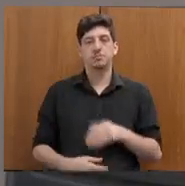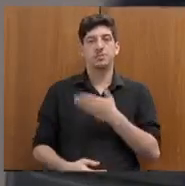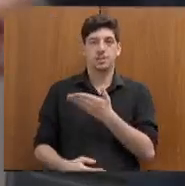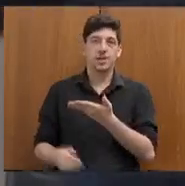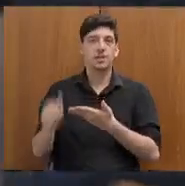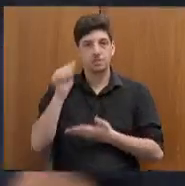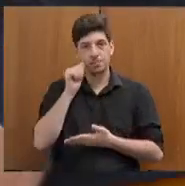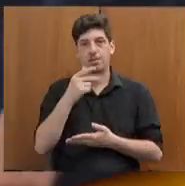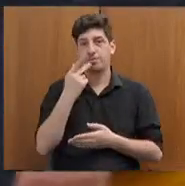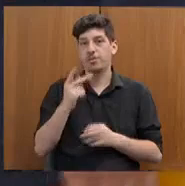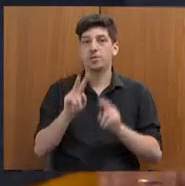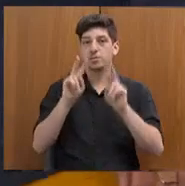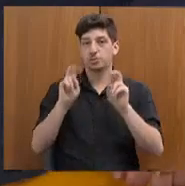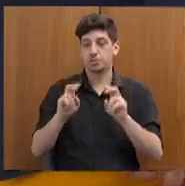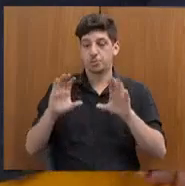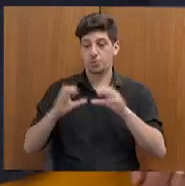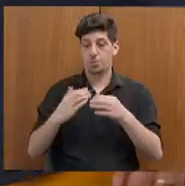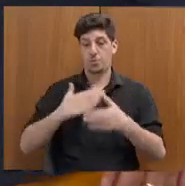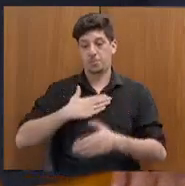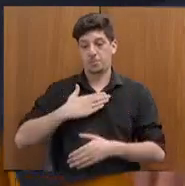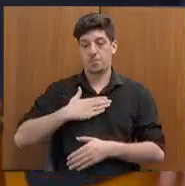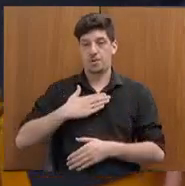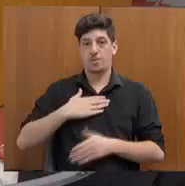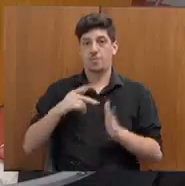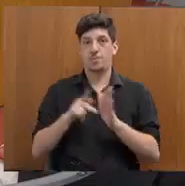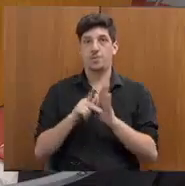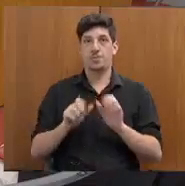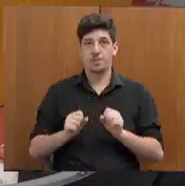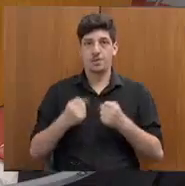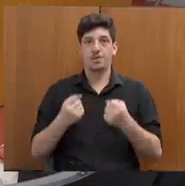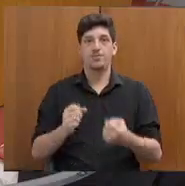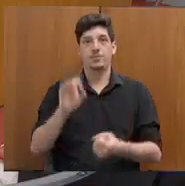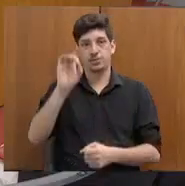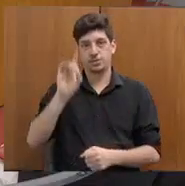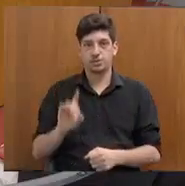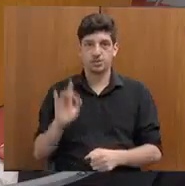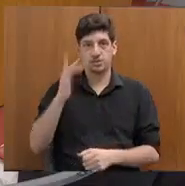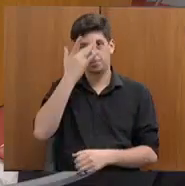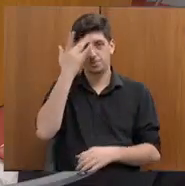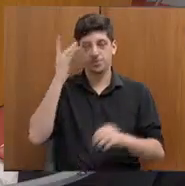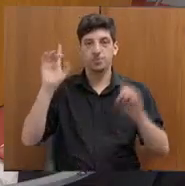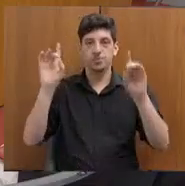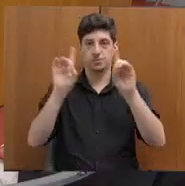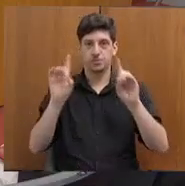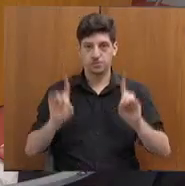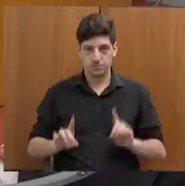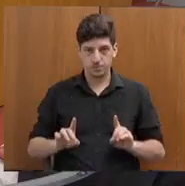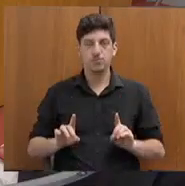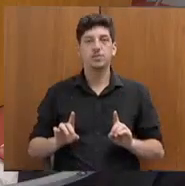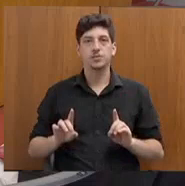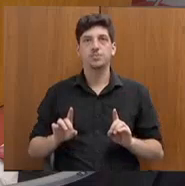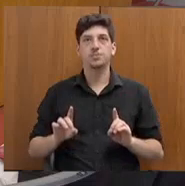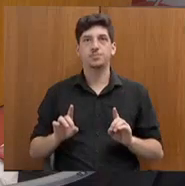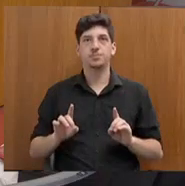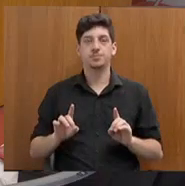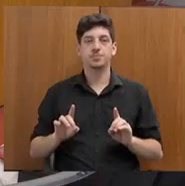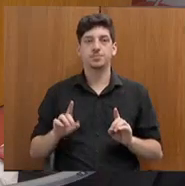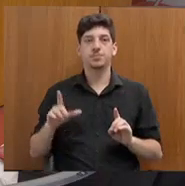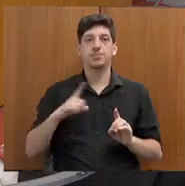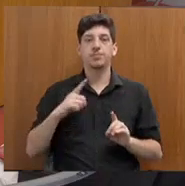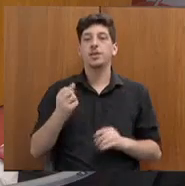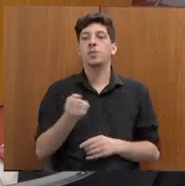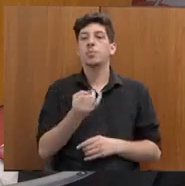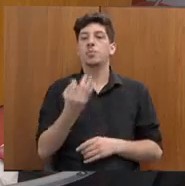relativo à minha comissão, que é de defesa de direitos de pessoas com deficiência, que tem um número de